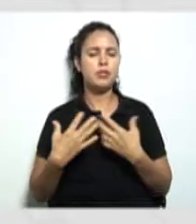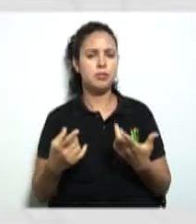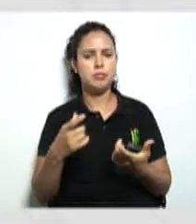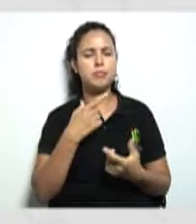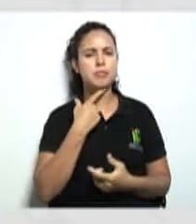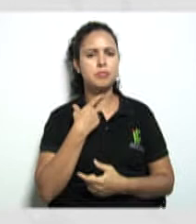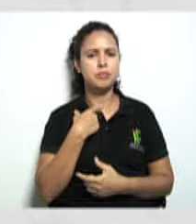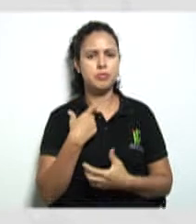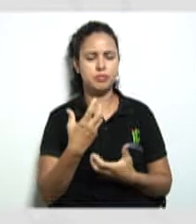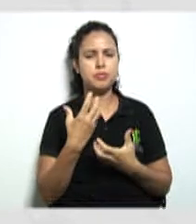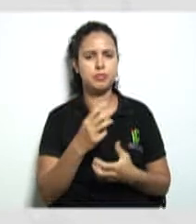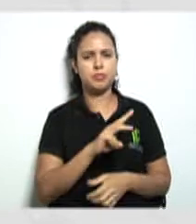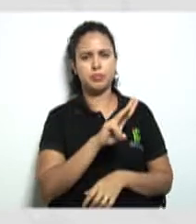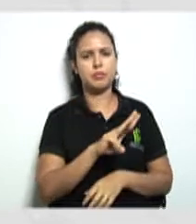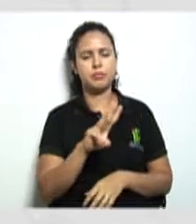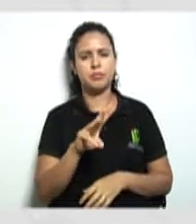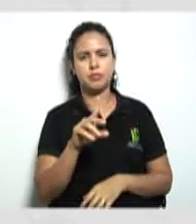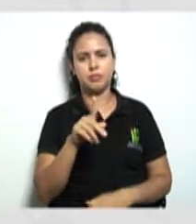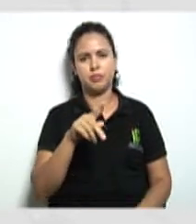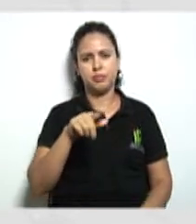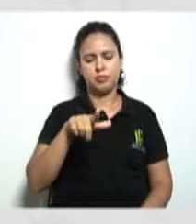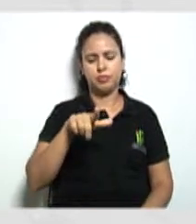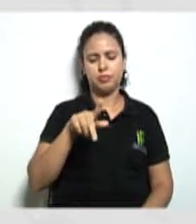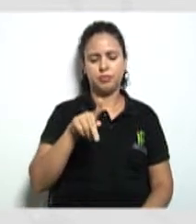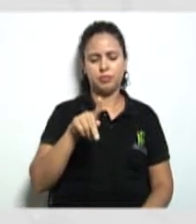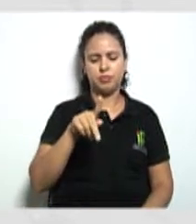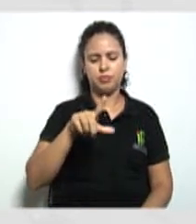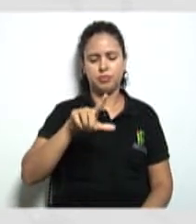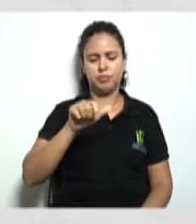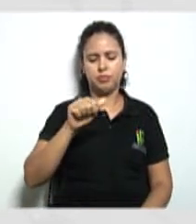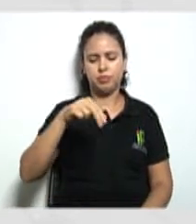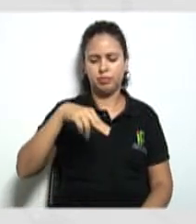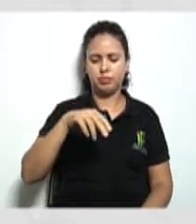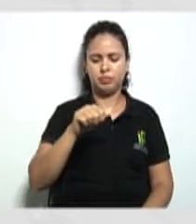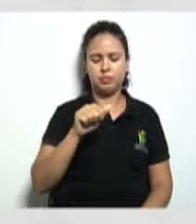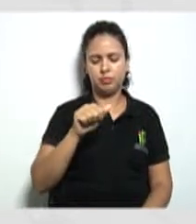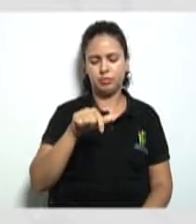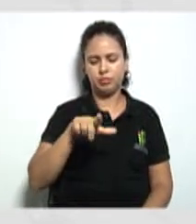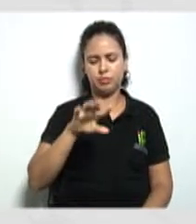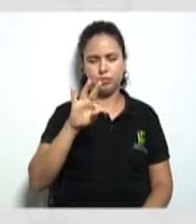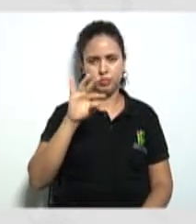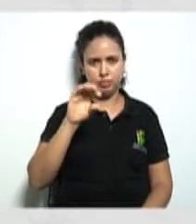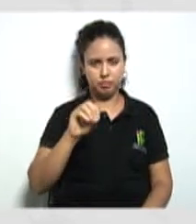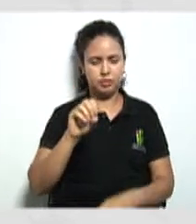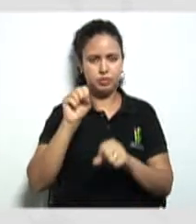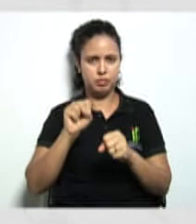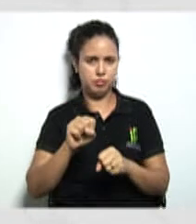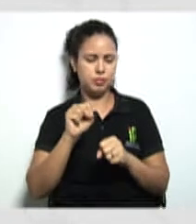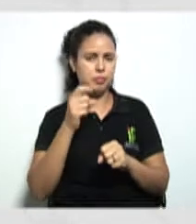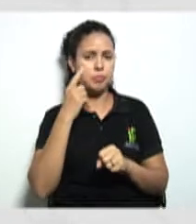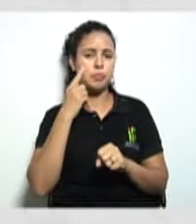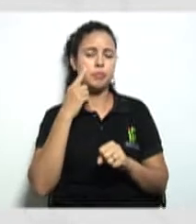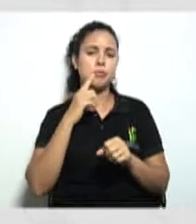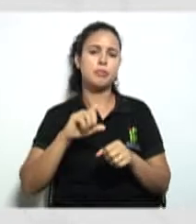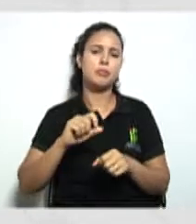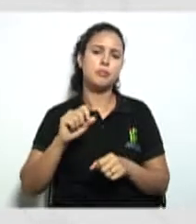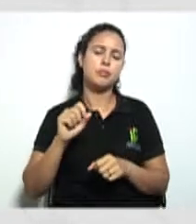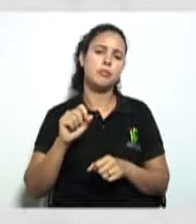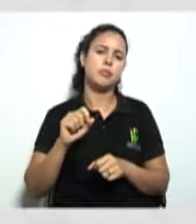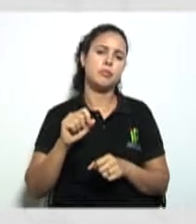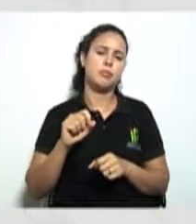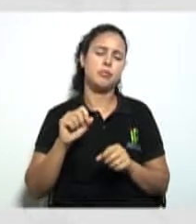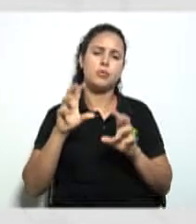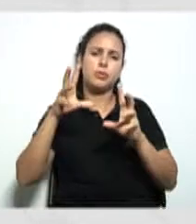acessar esse site do Planalto também é muito bem-vindo tá bom para todas as leis que nós citarmos